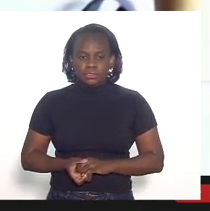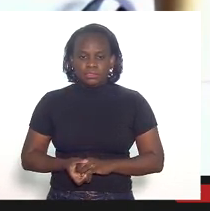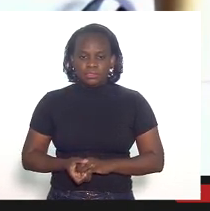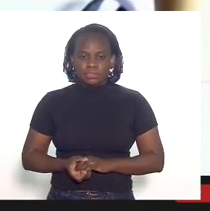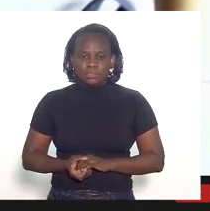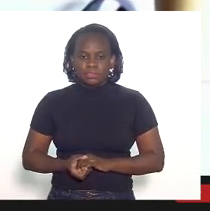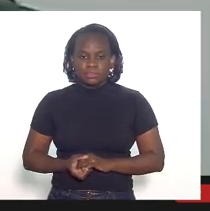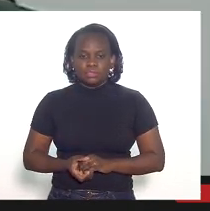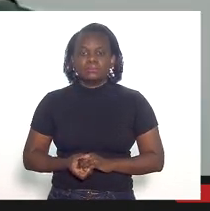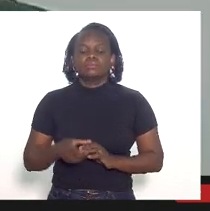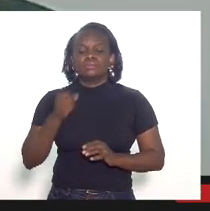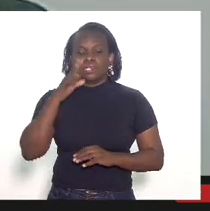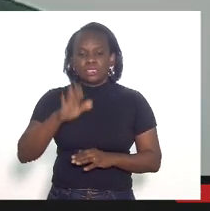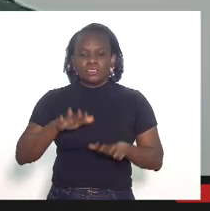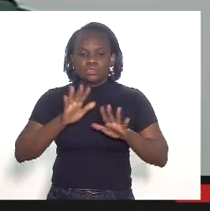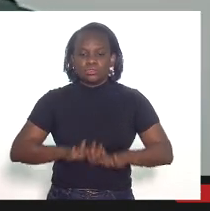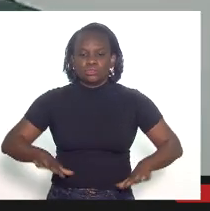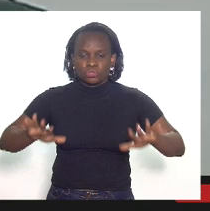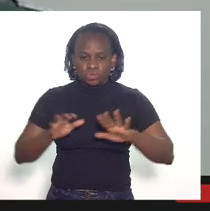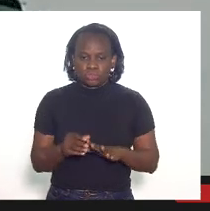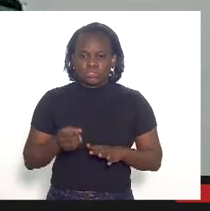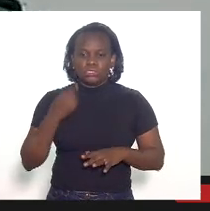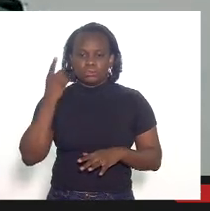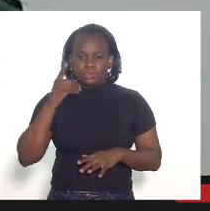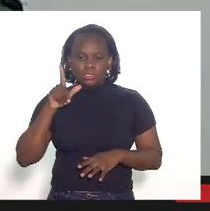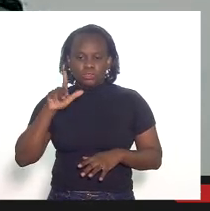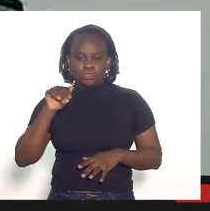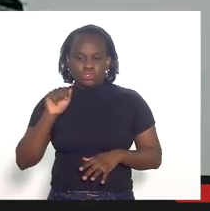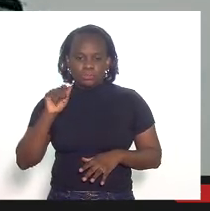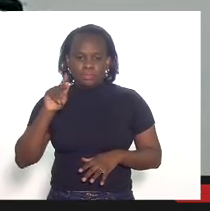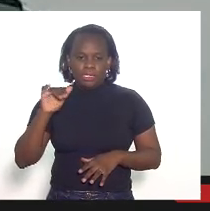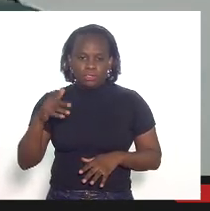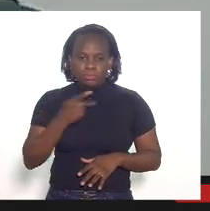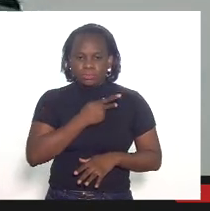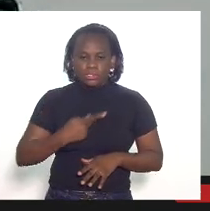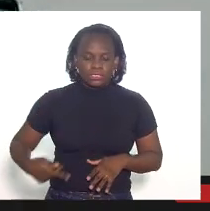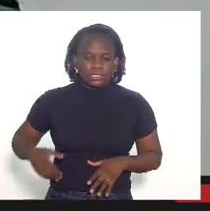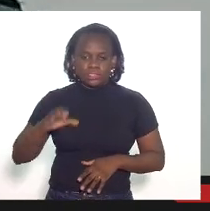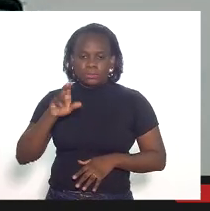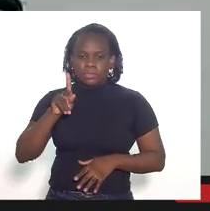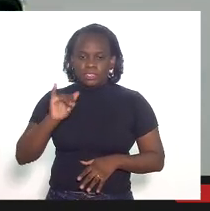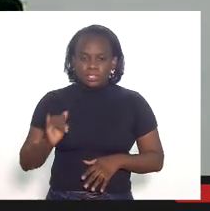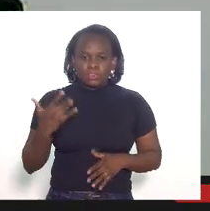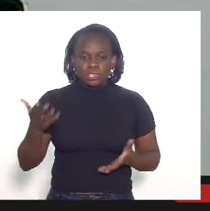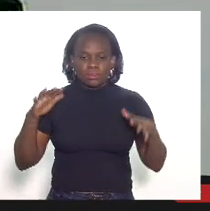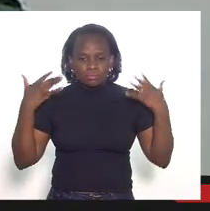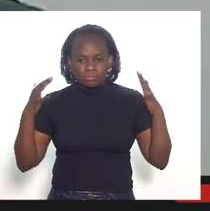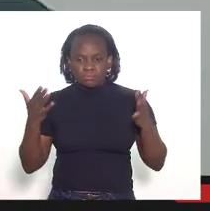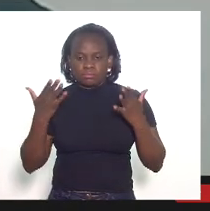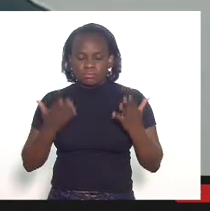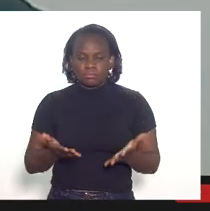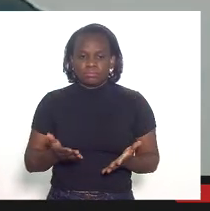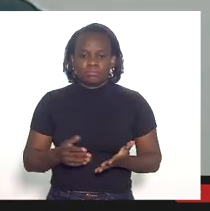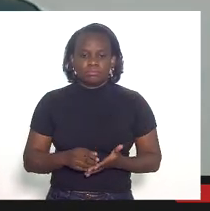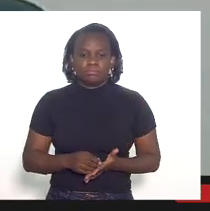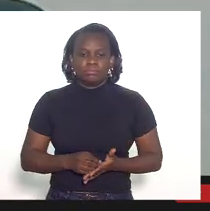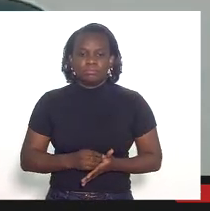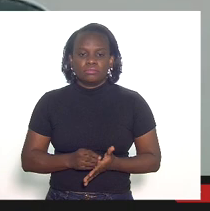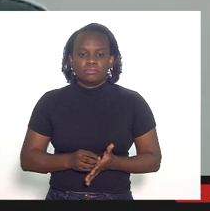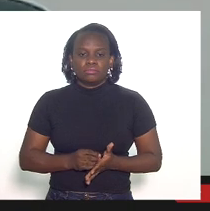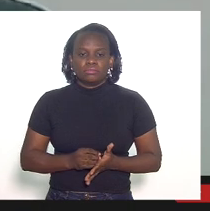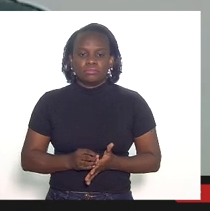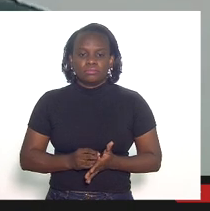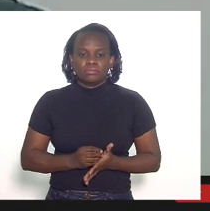boa tarde a todos boa tarde deputado Luiz Paulo nosso presidente da CPI eu quero saudar a vossa excelência e